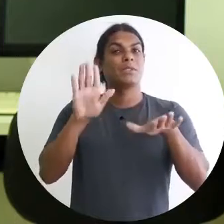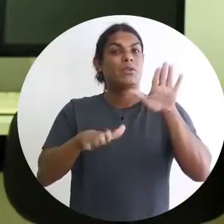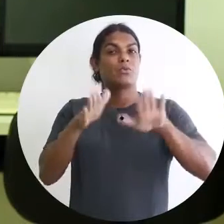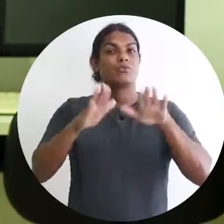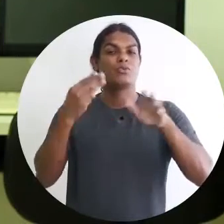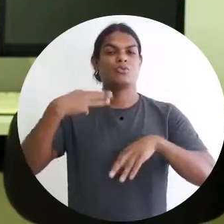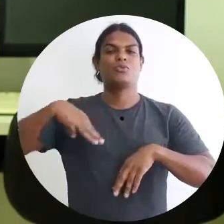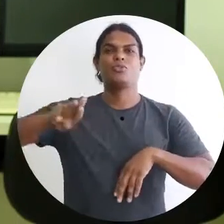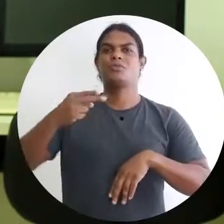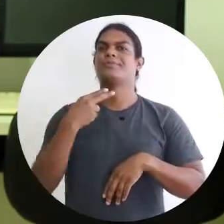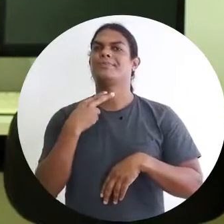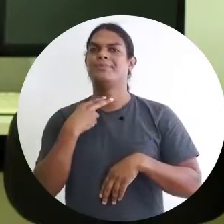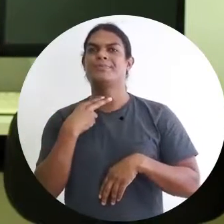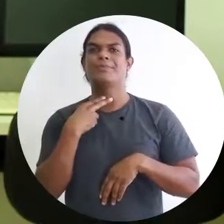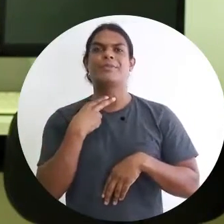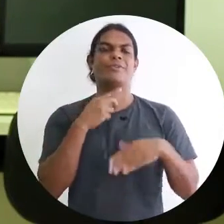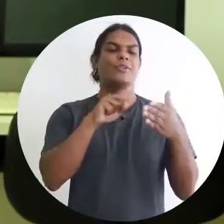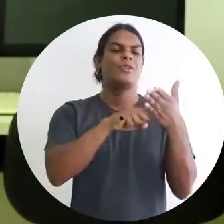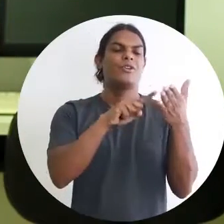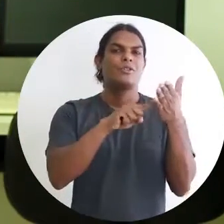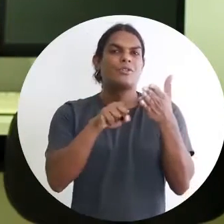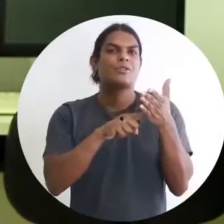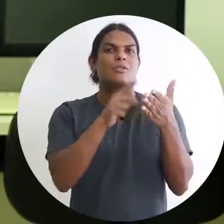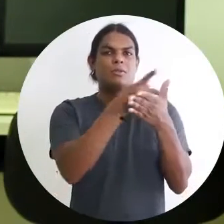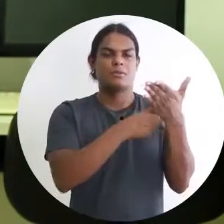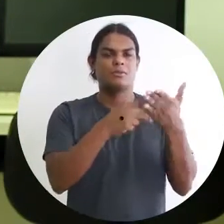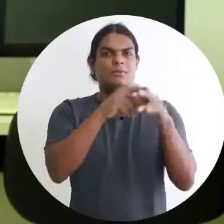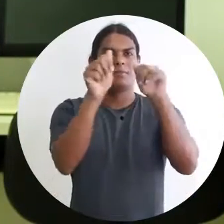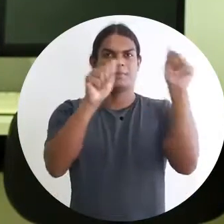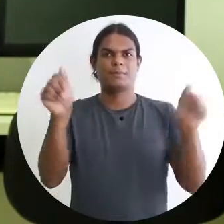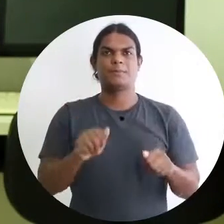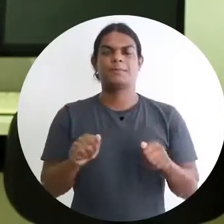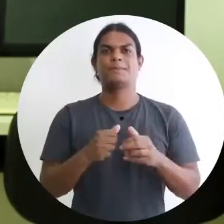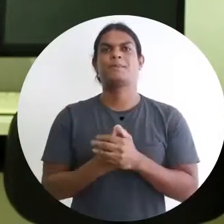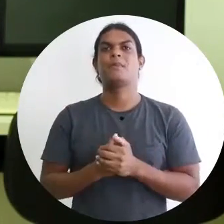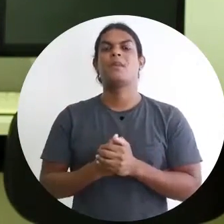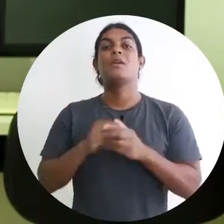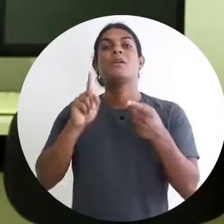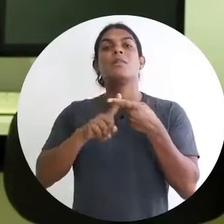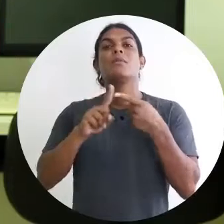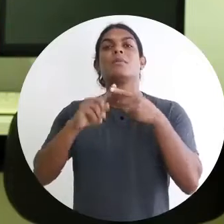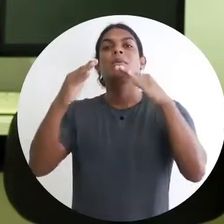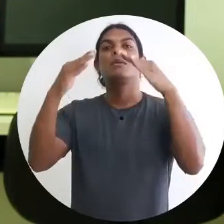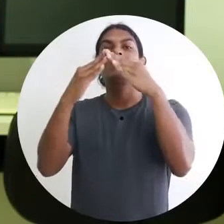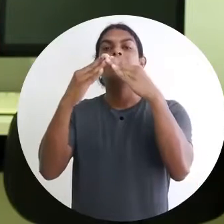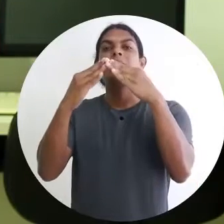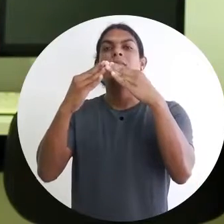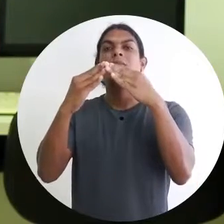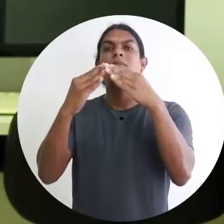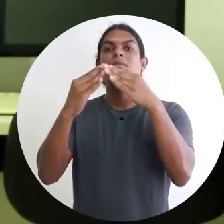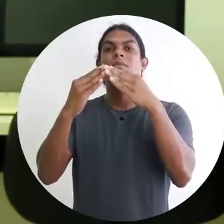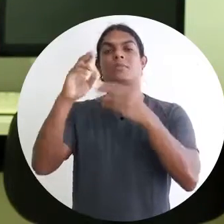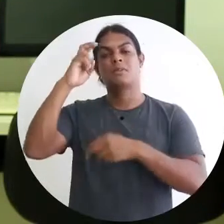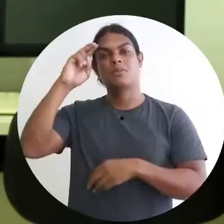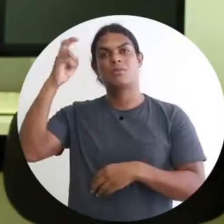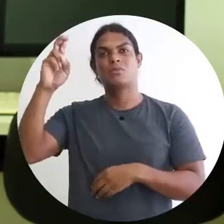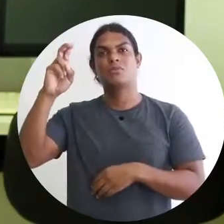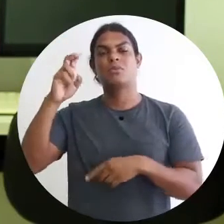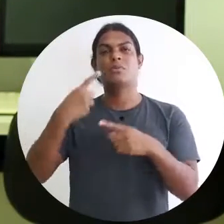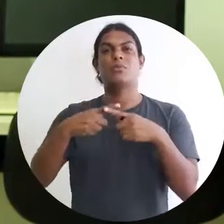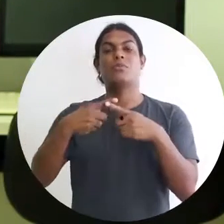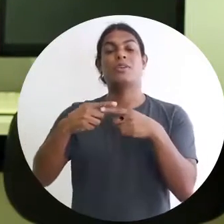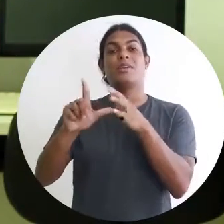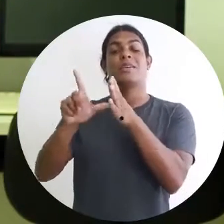Além da Casa da Cultura, que é um espaço que é conhecido como um espaço de prisão, que antigamente era